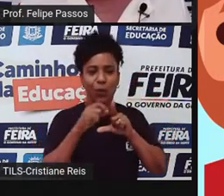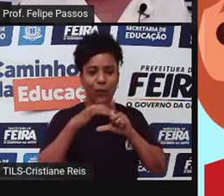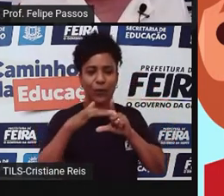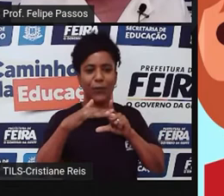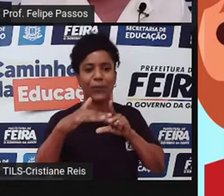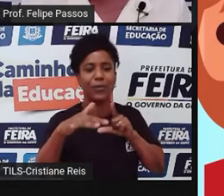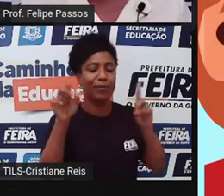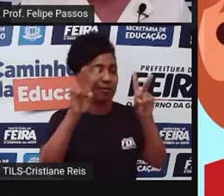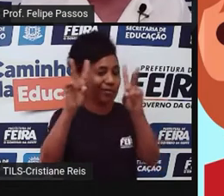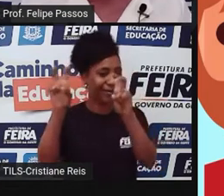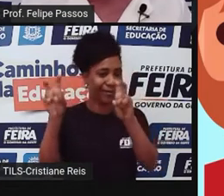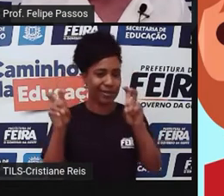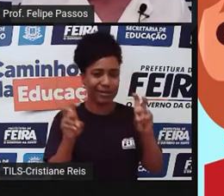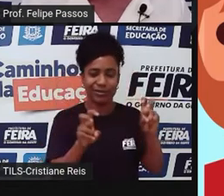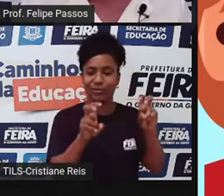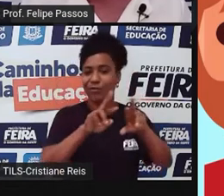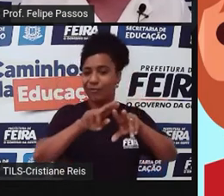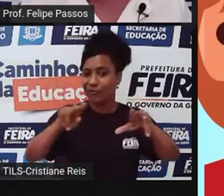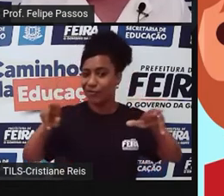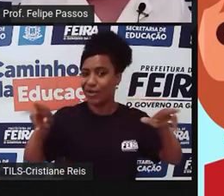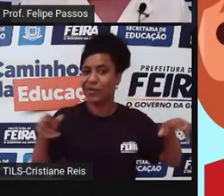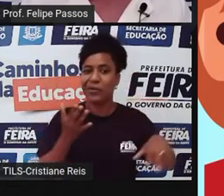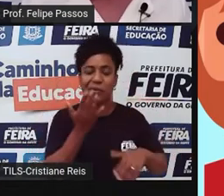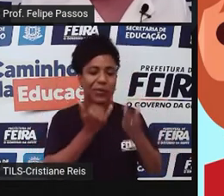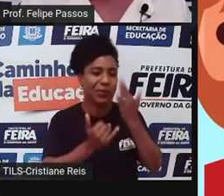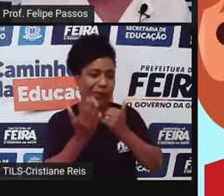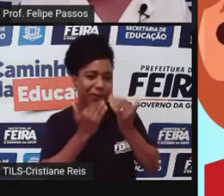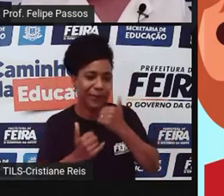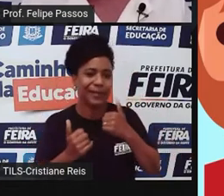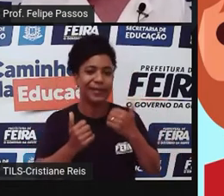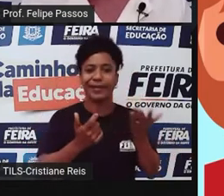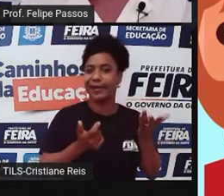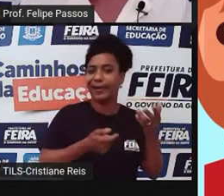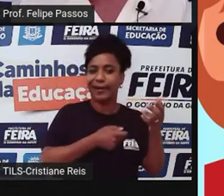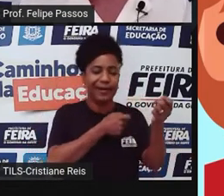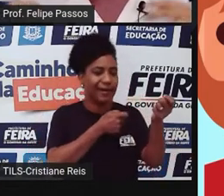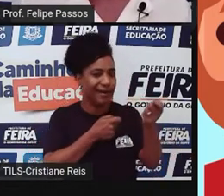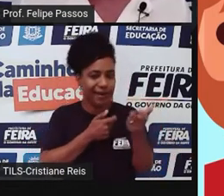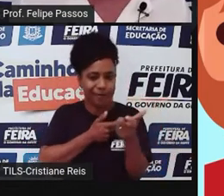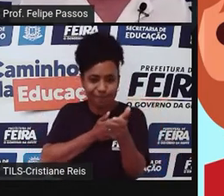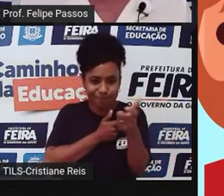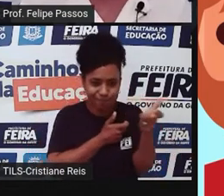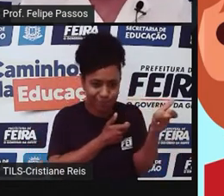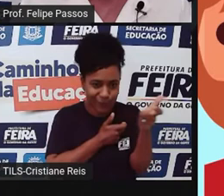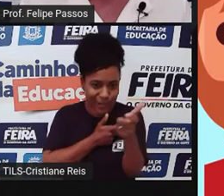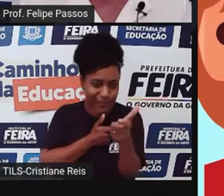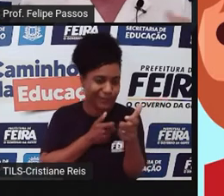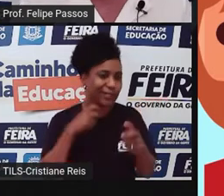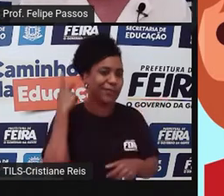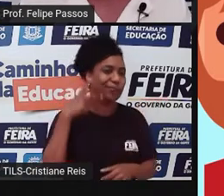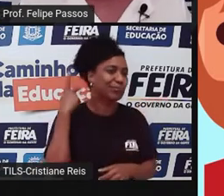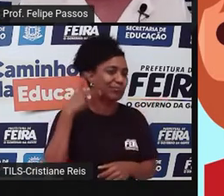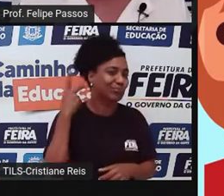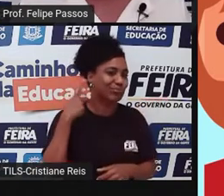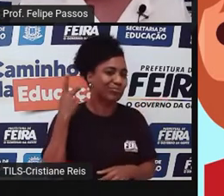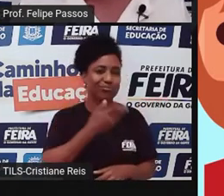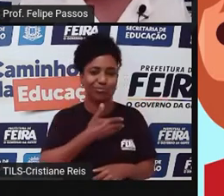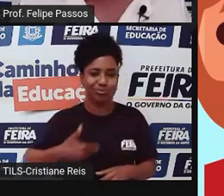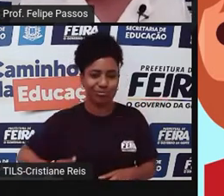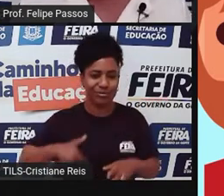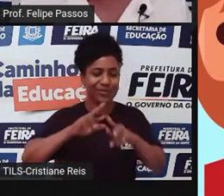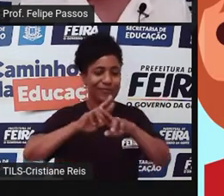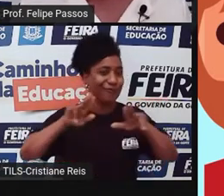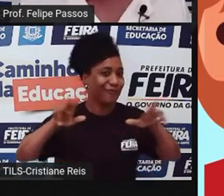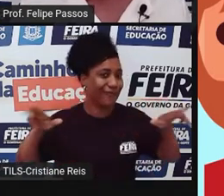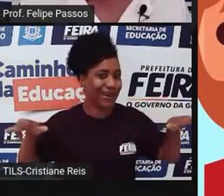tópicos. de comida a caça, a política, a... sei lá, em como ser um influenciador